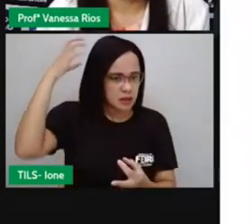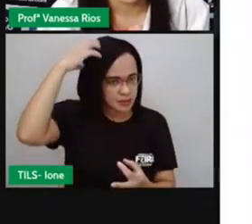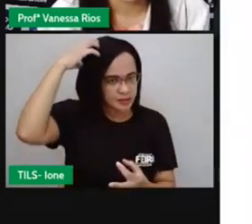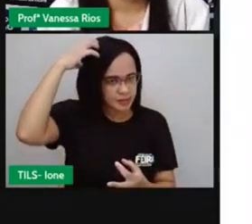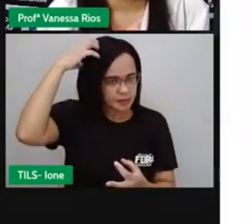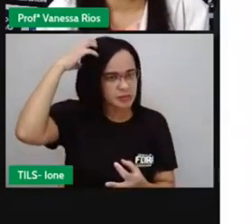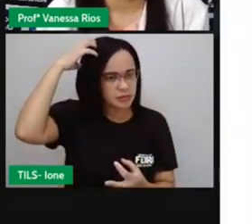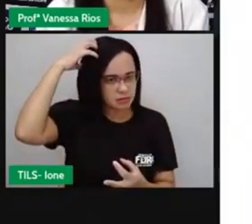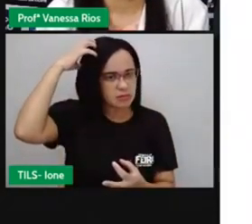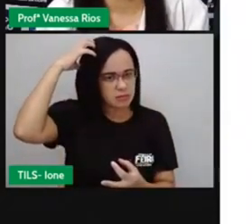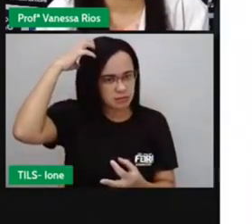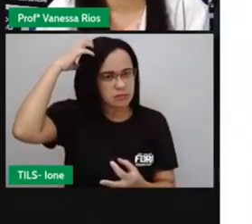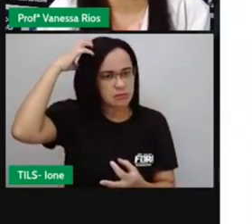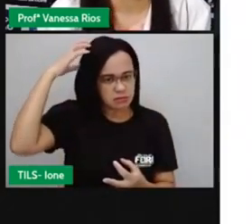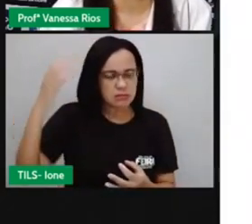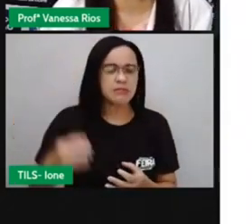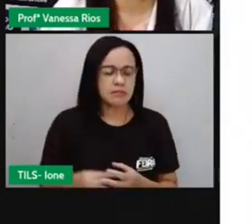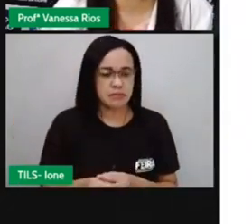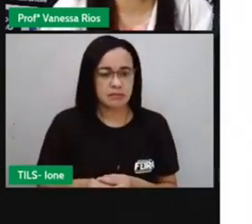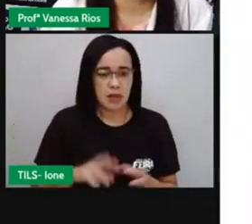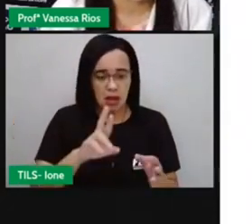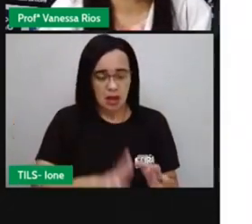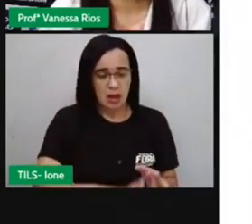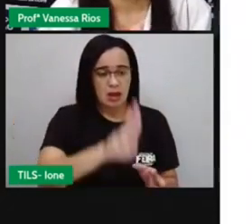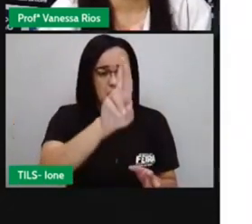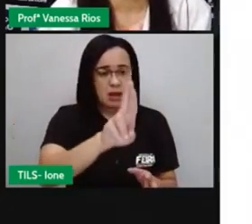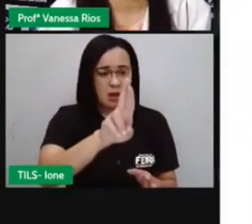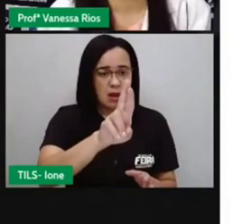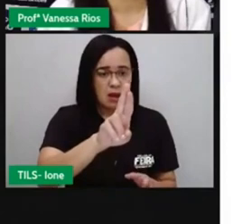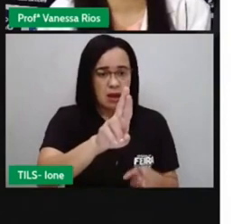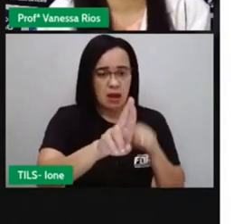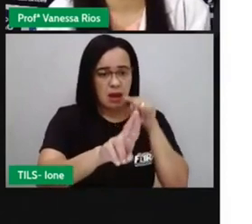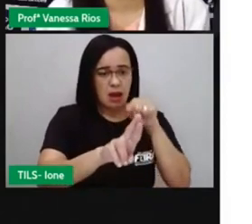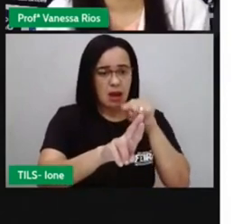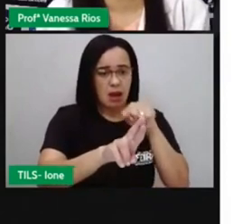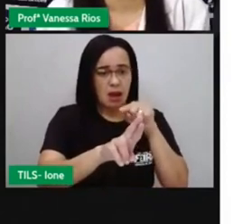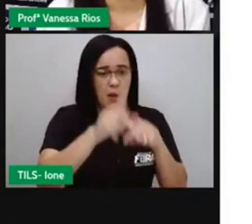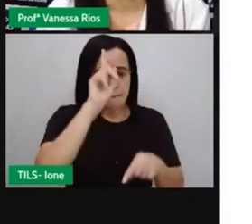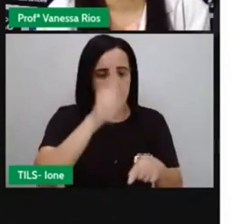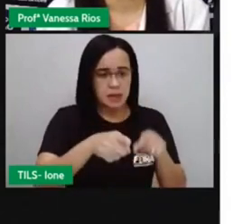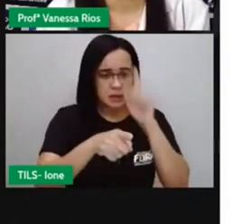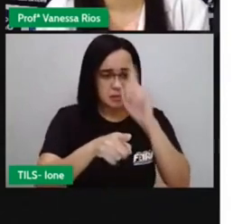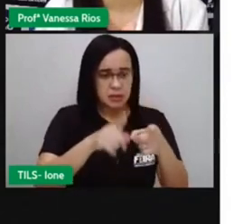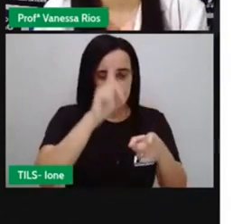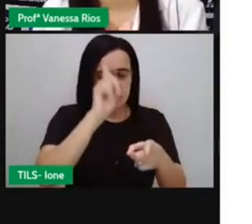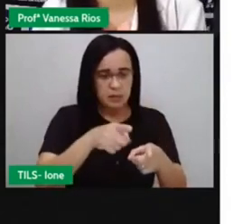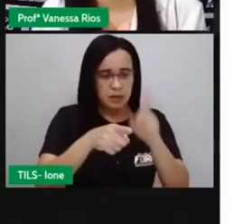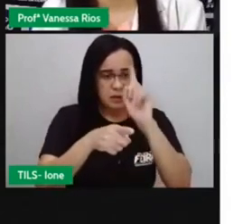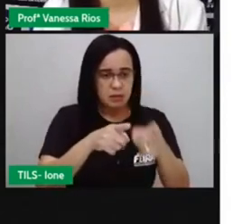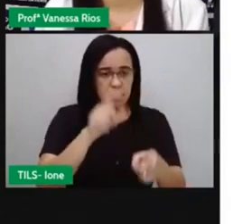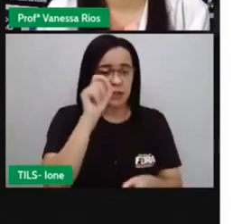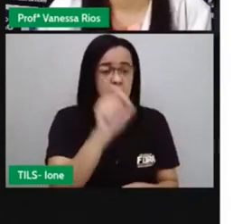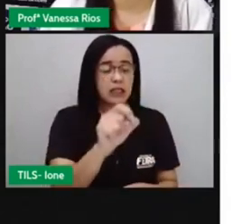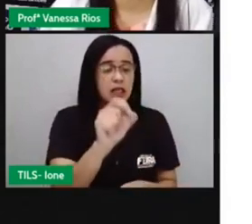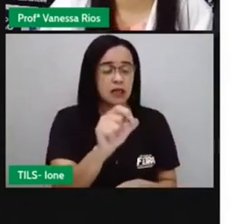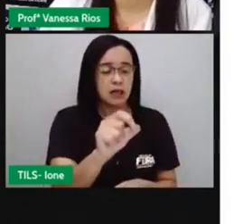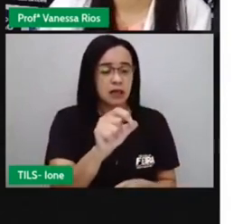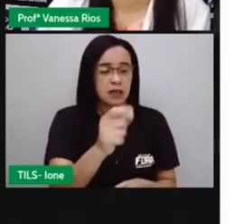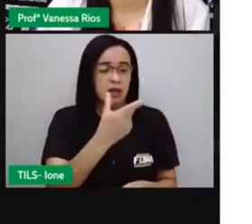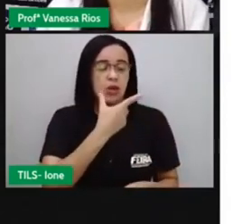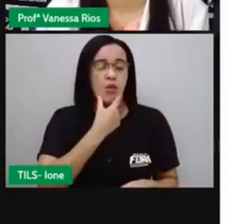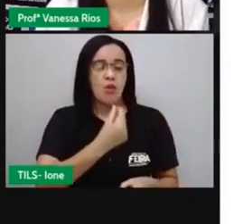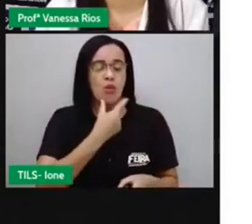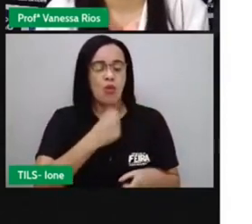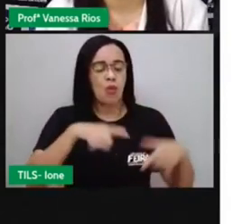maior, né? Não existe ninguém para fiscalizar, não existe ninguém para observar se o rei está